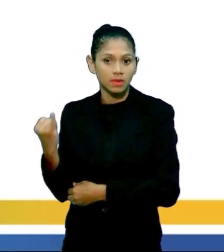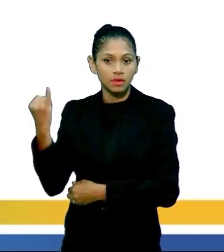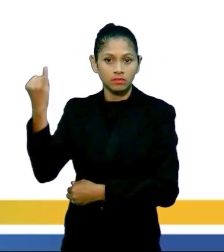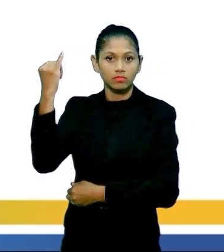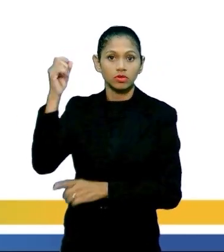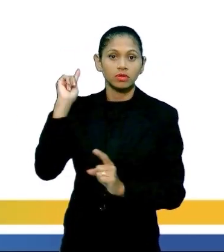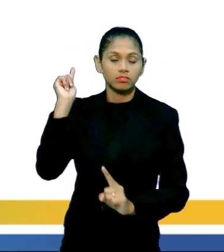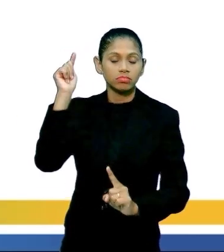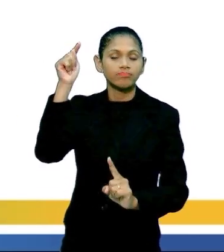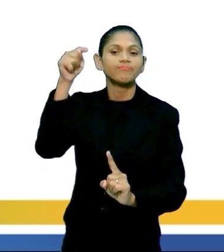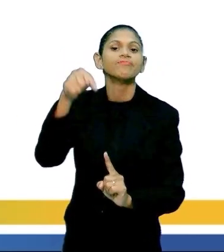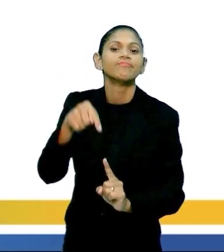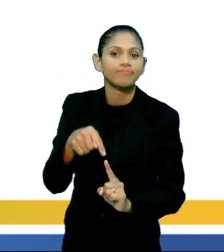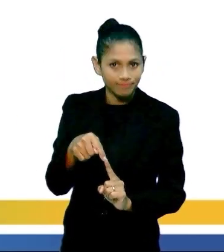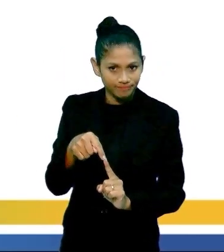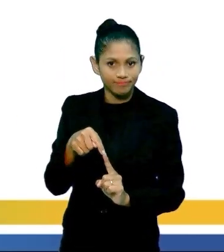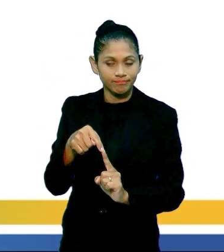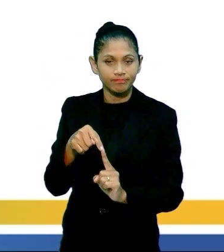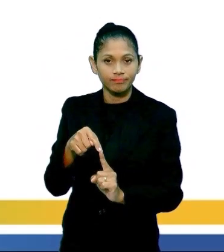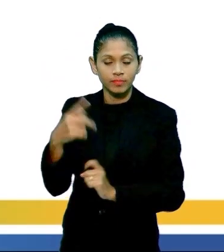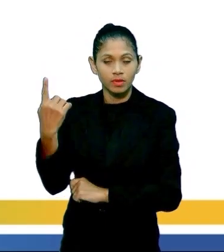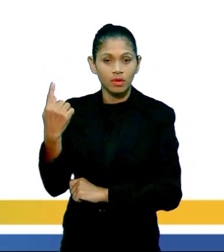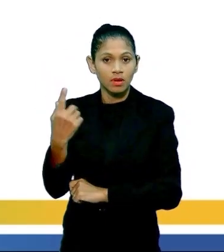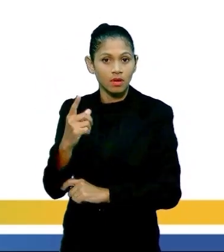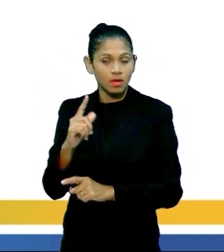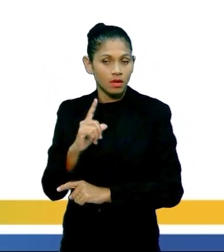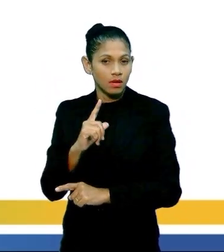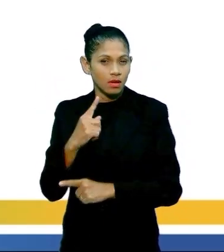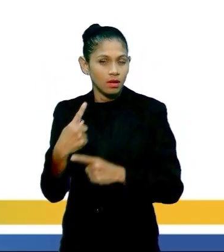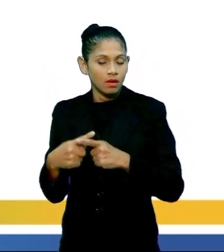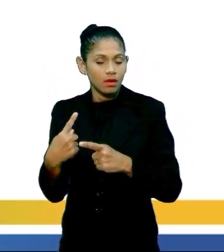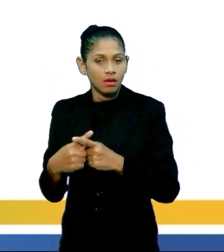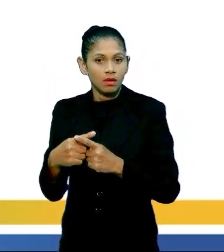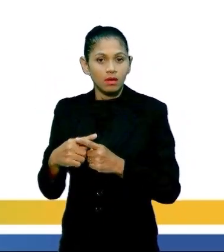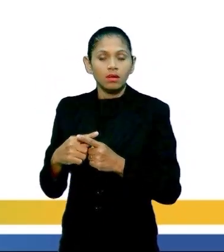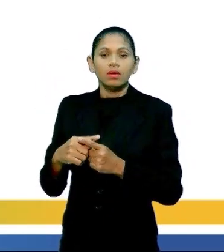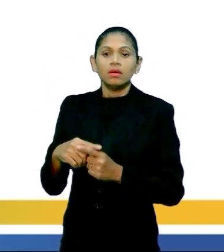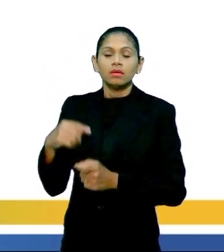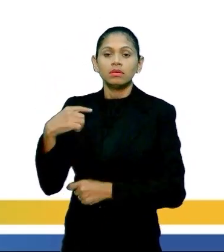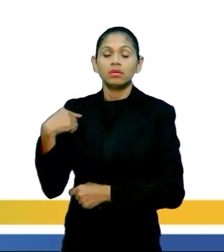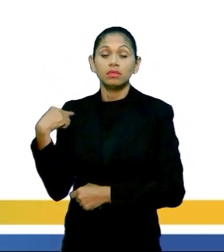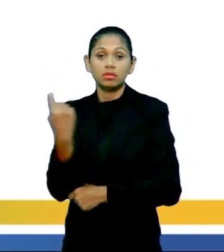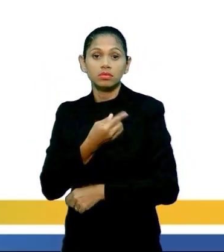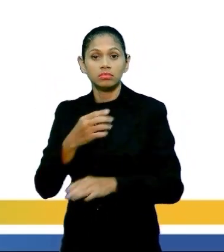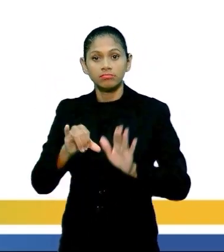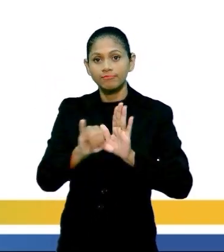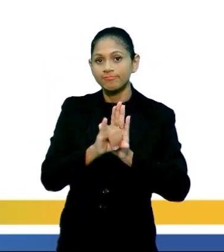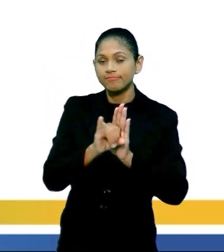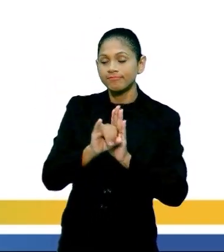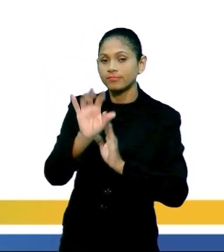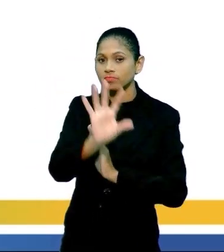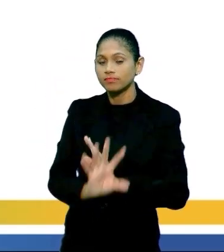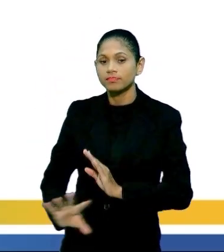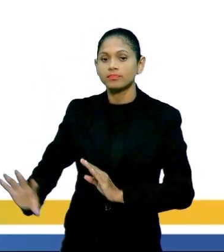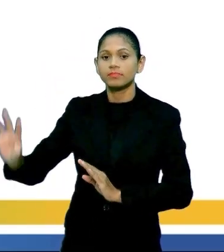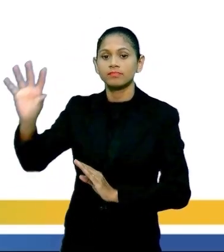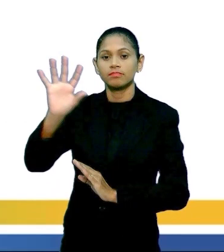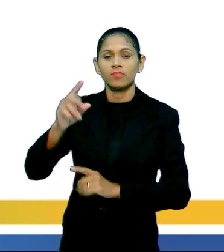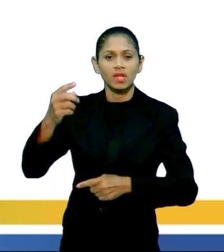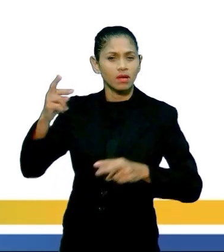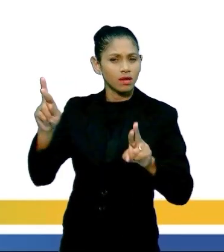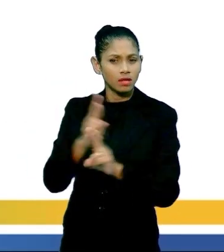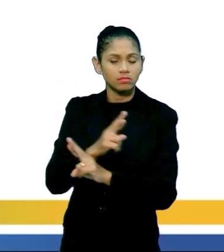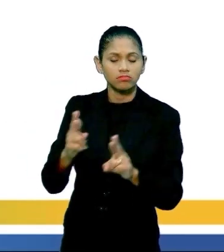identificação, pois a identidade nacional está correlacionada com os aspectos históricos culturais que